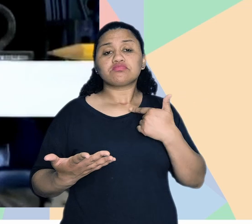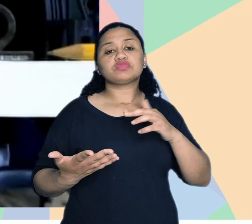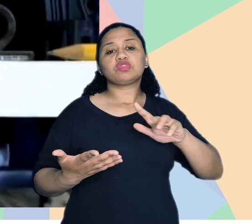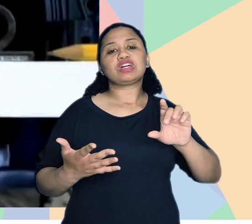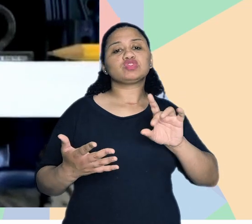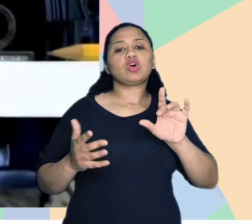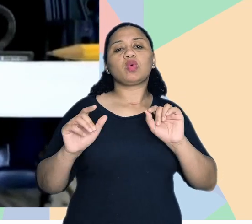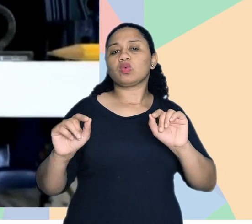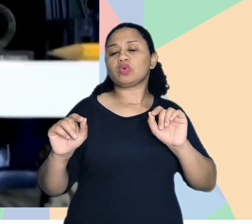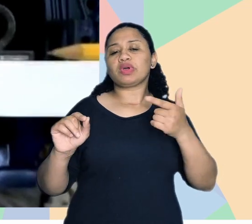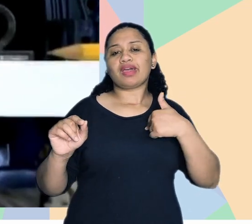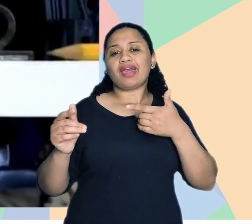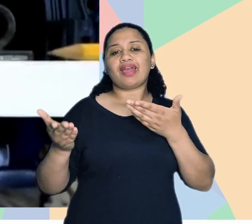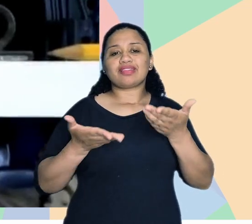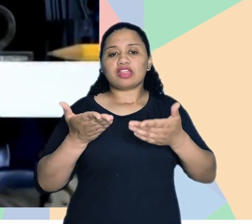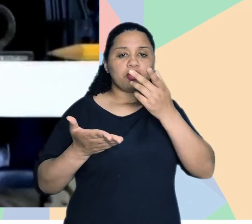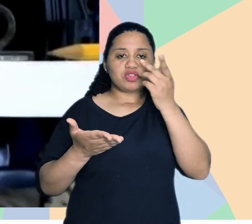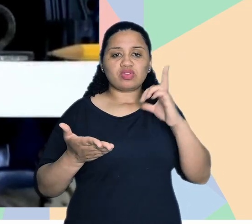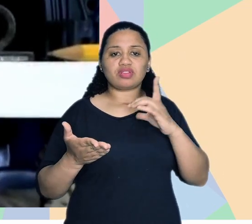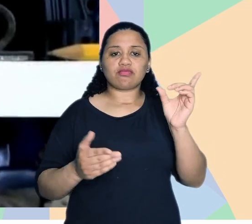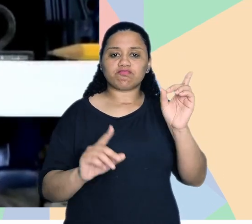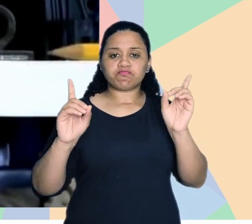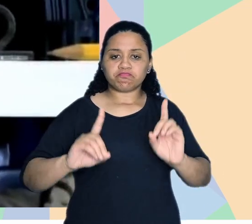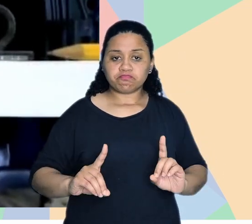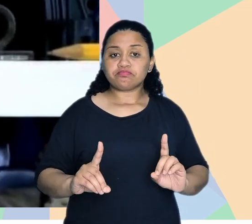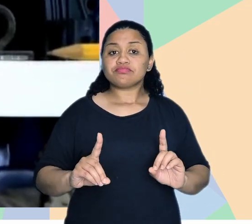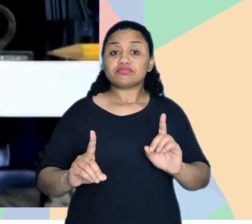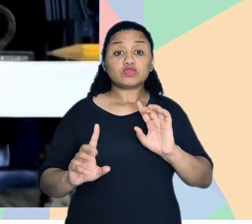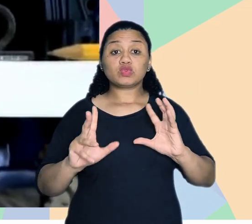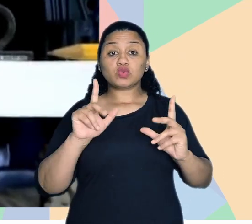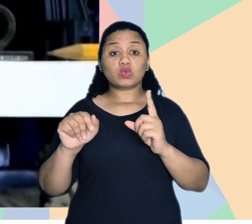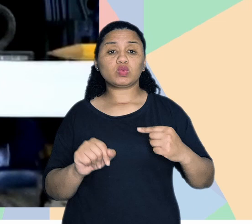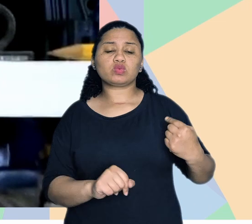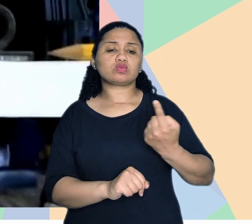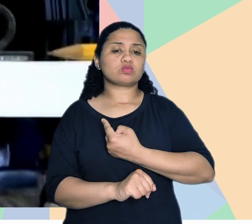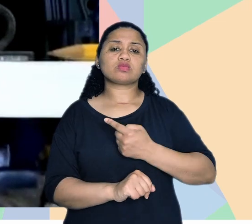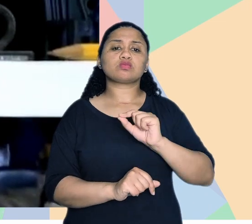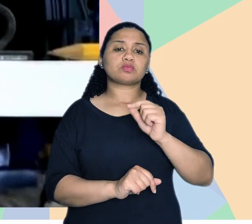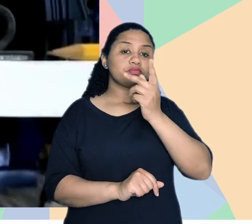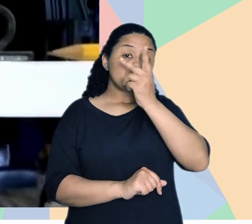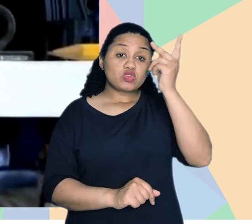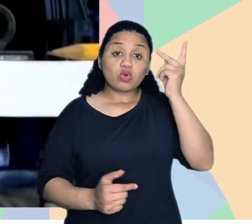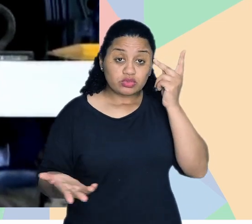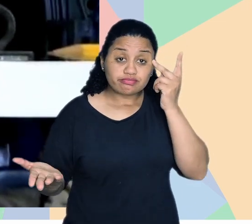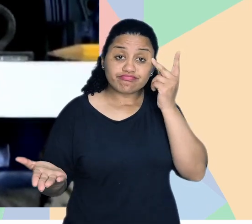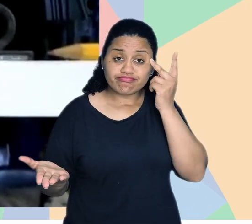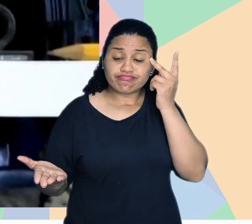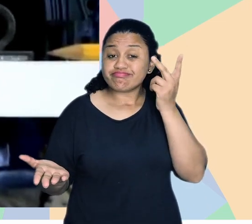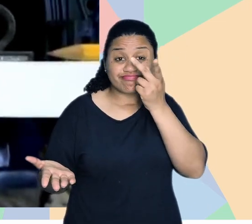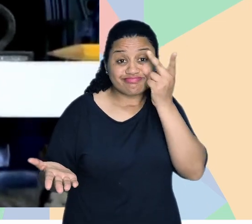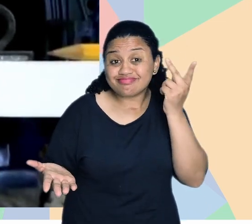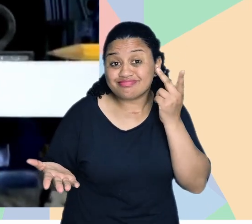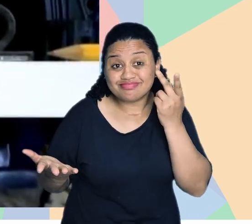vai muito além, né? De atender uma pessoa com deficiência. E nós todos, né? Somos pessoas.